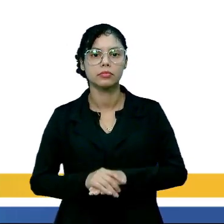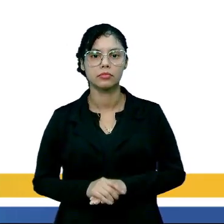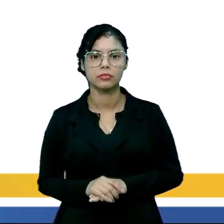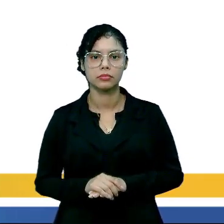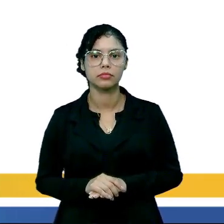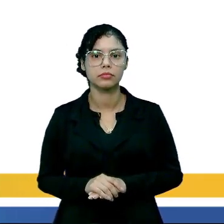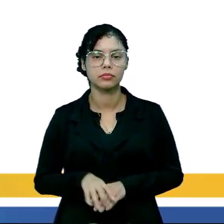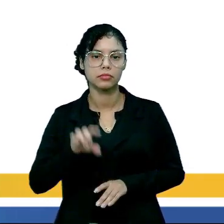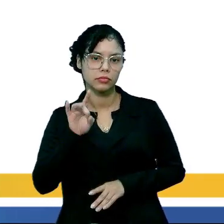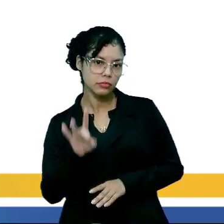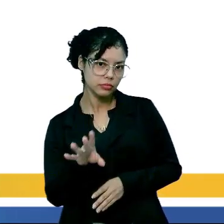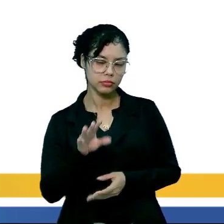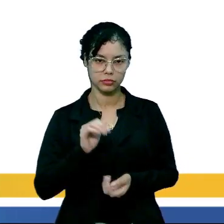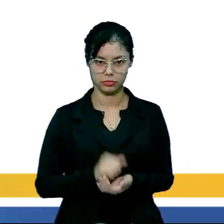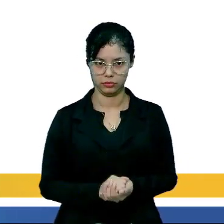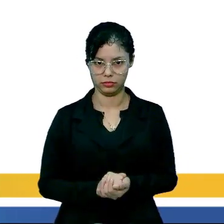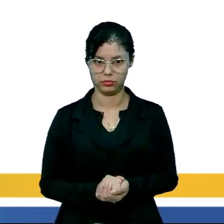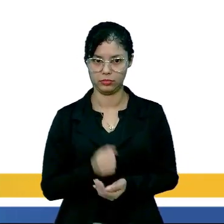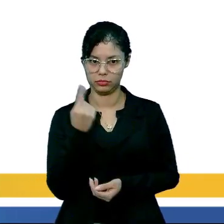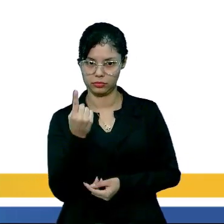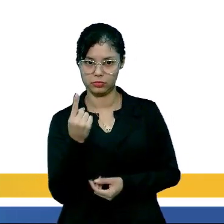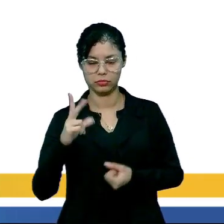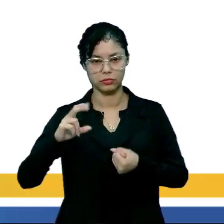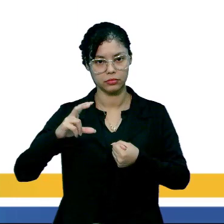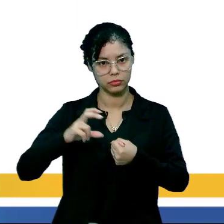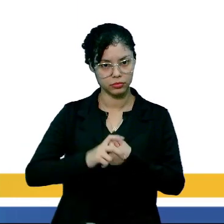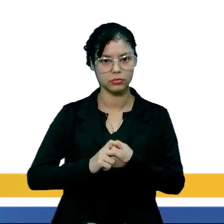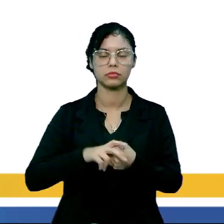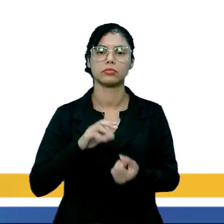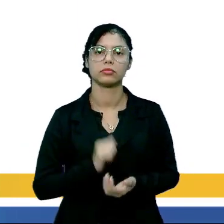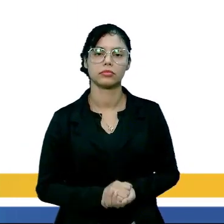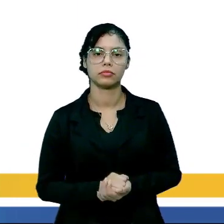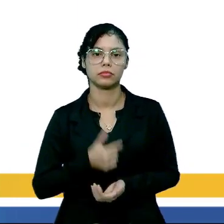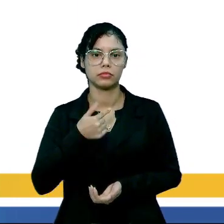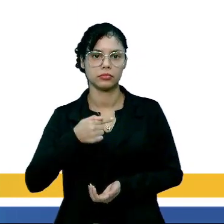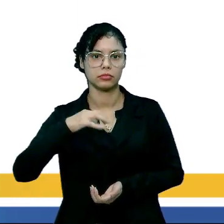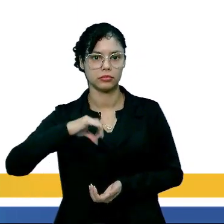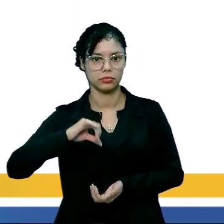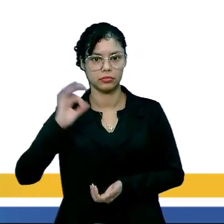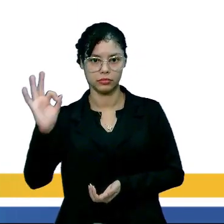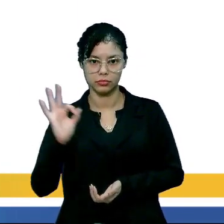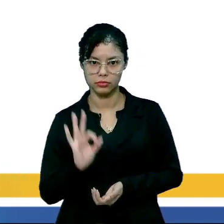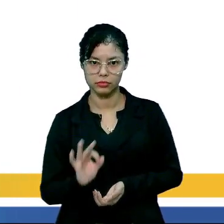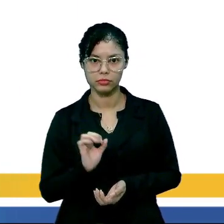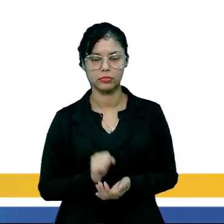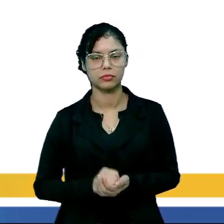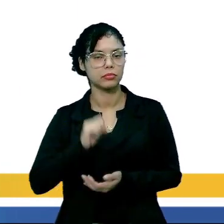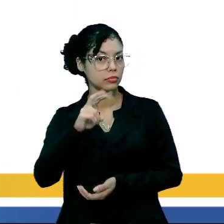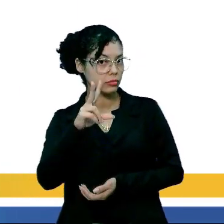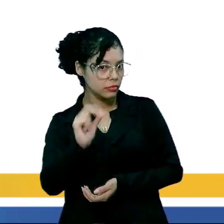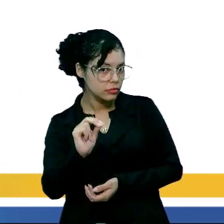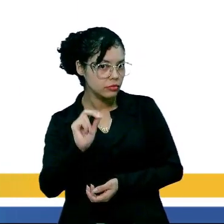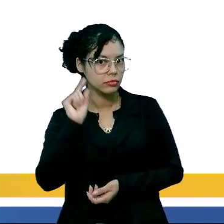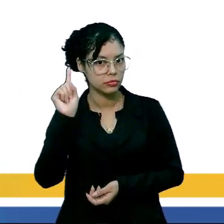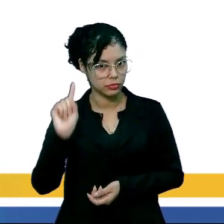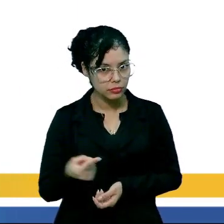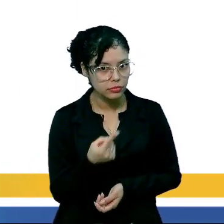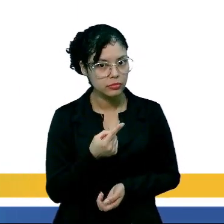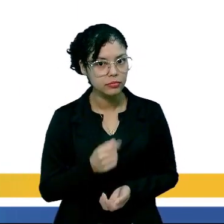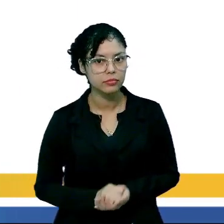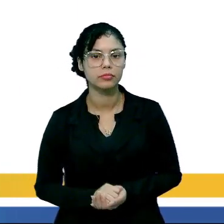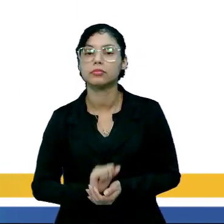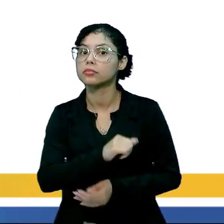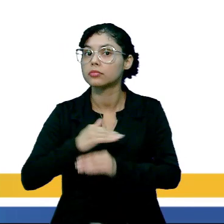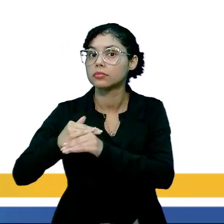Por apenas um dos vírus, né? Que é 79% de 50